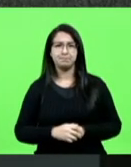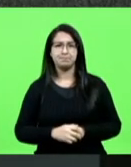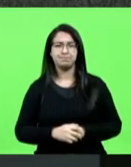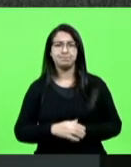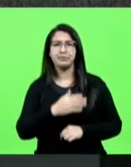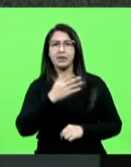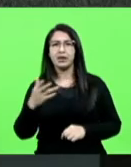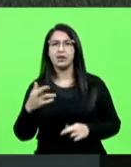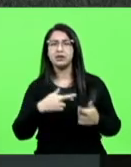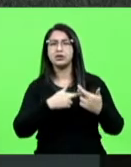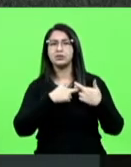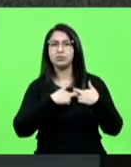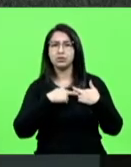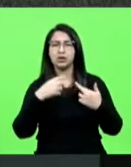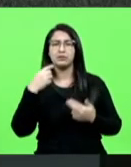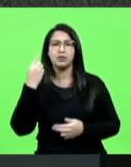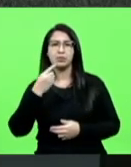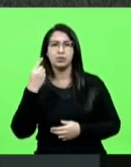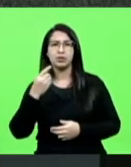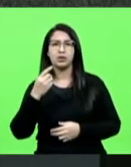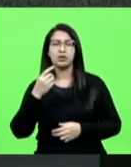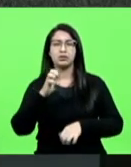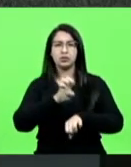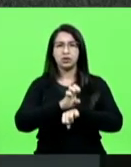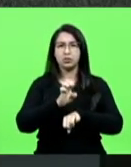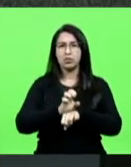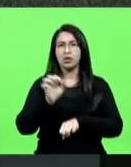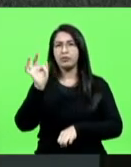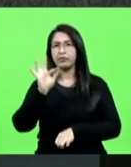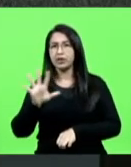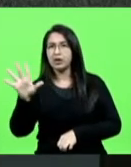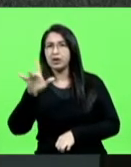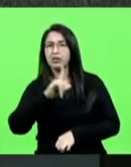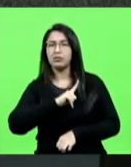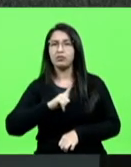de um deputado estadual, de um federal, de um governador.